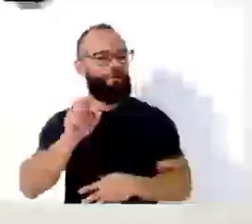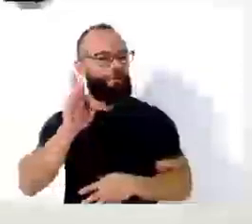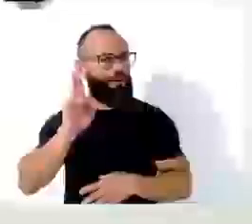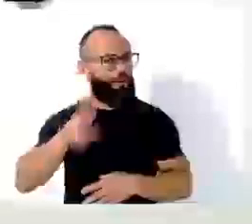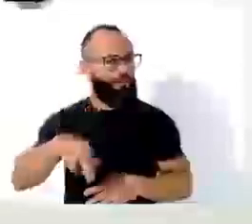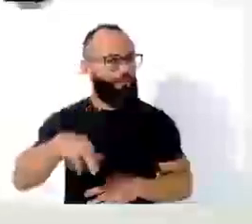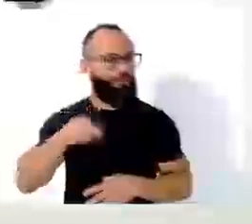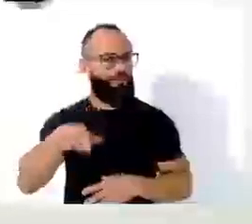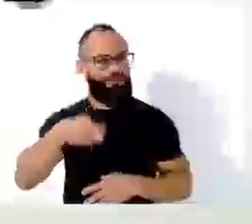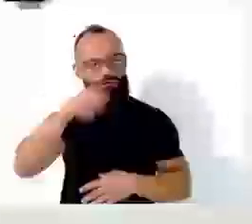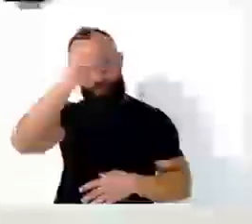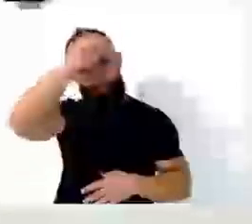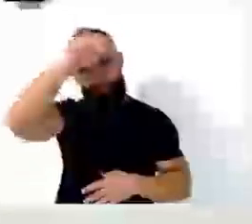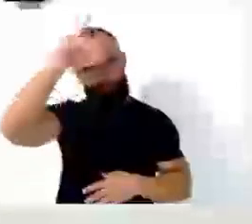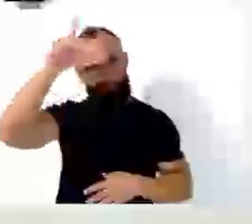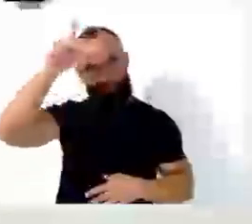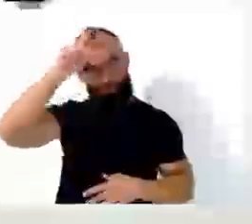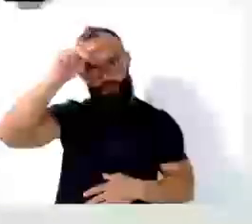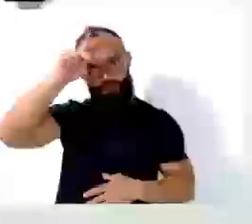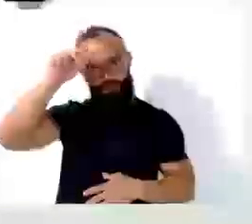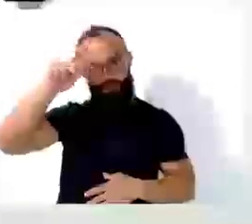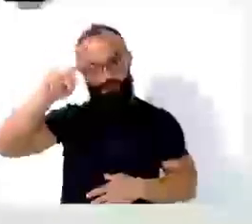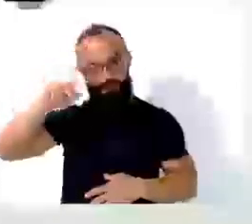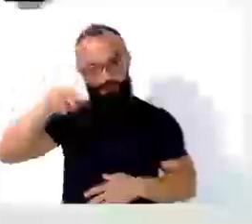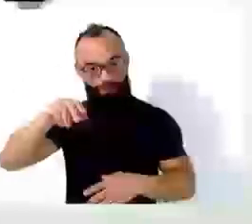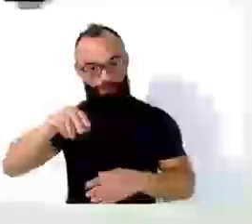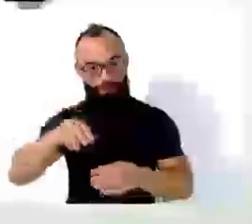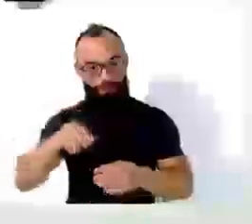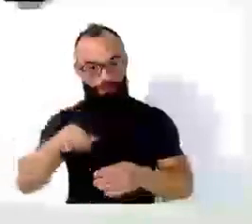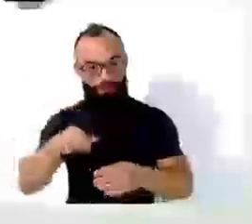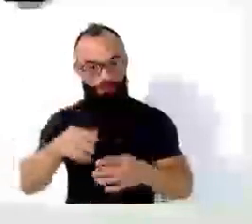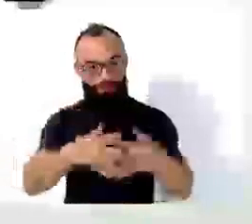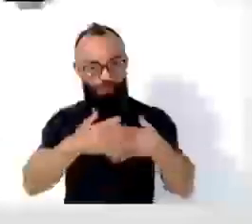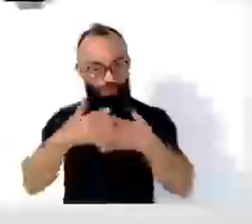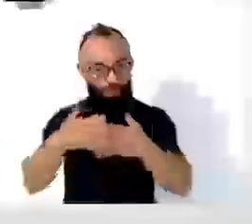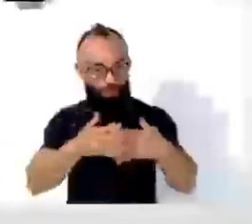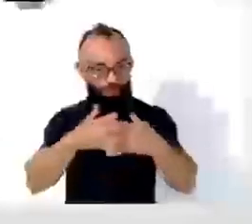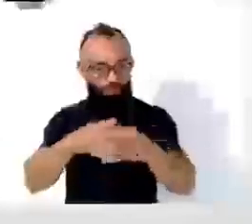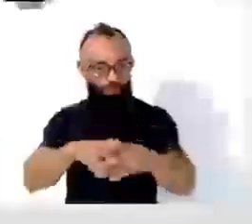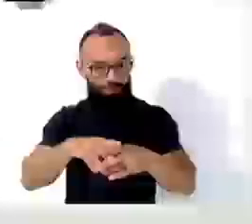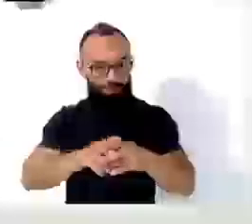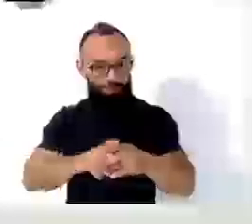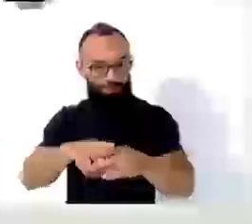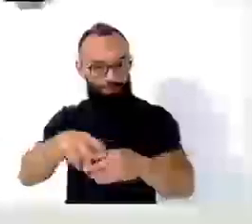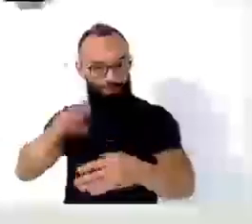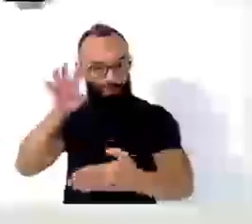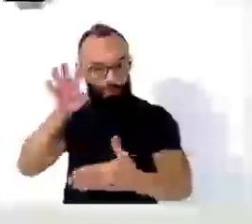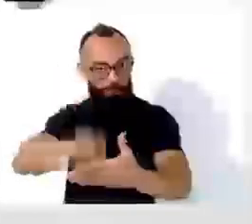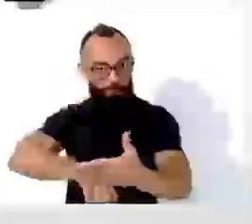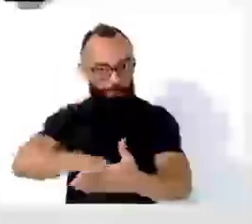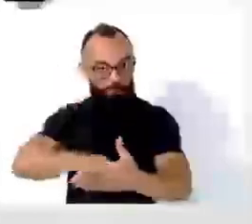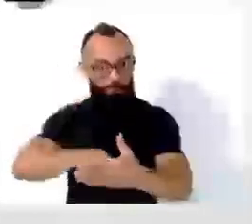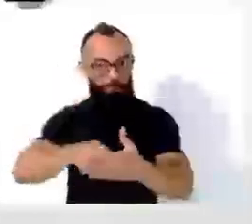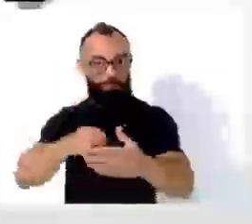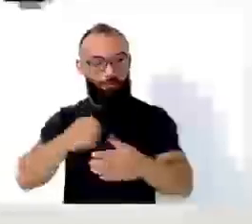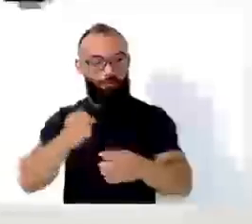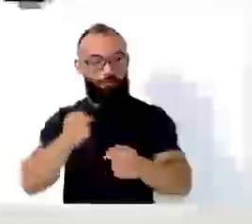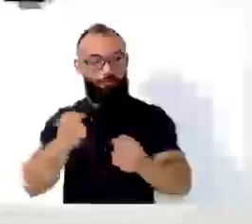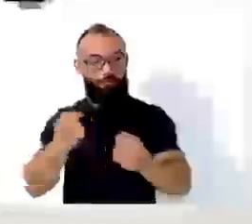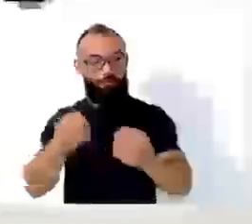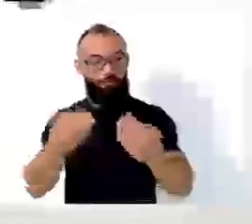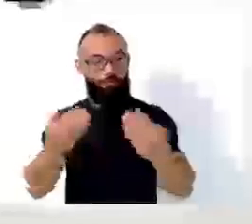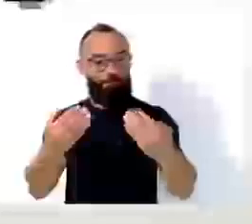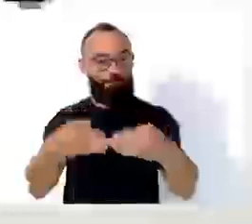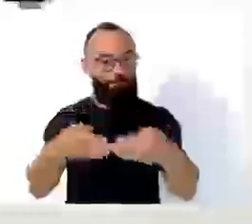de Viguaçu pegar as suas máquinas, arrancar os bloqueios ilegais que a Arteres faz, por exemplo,